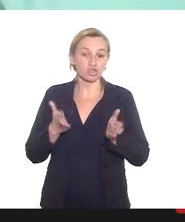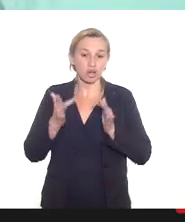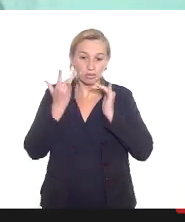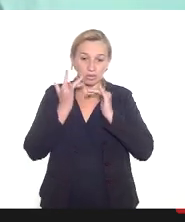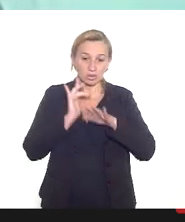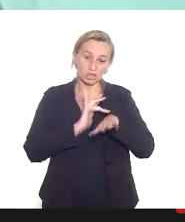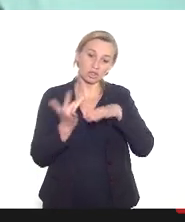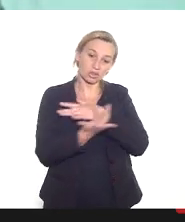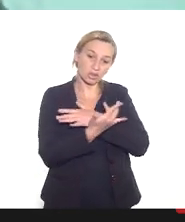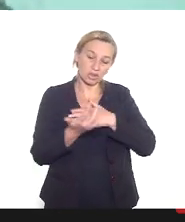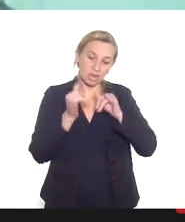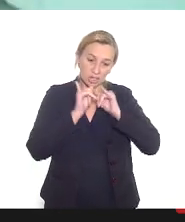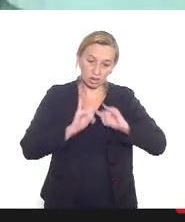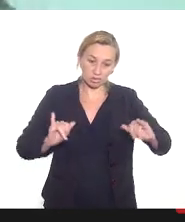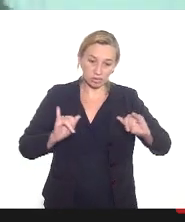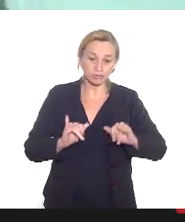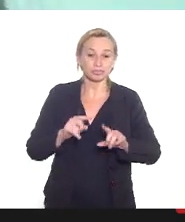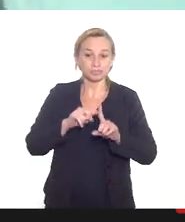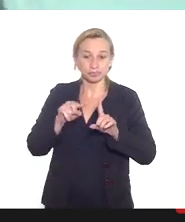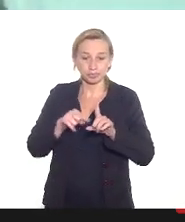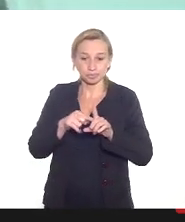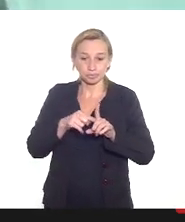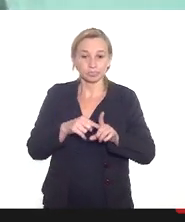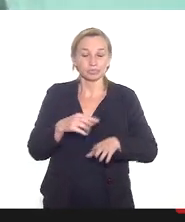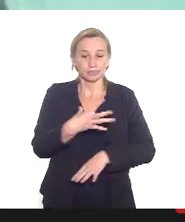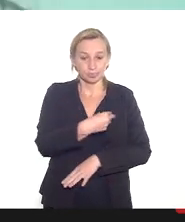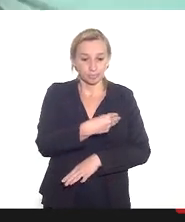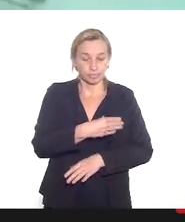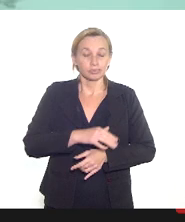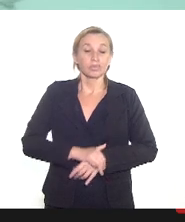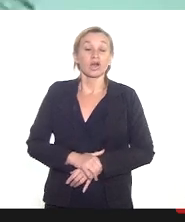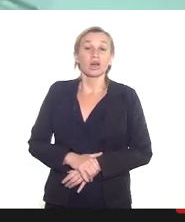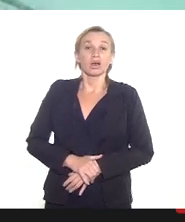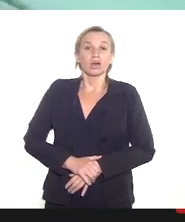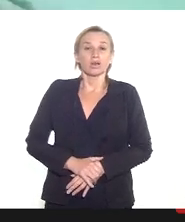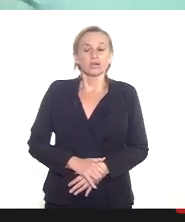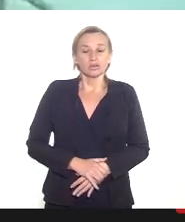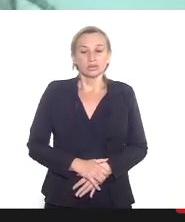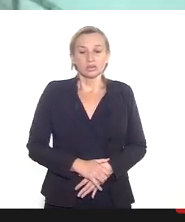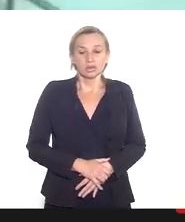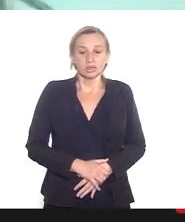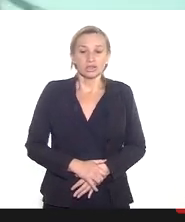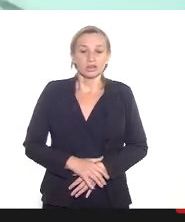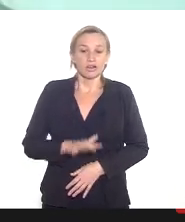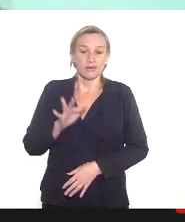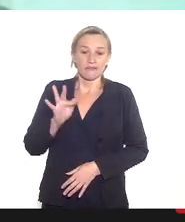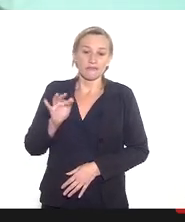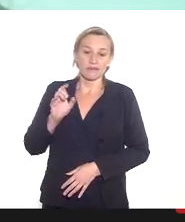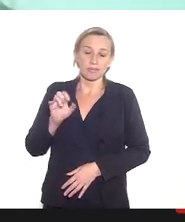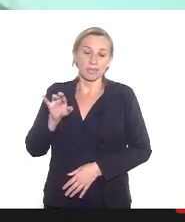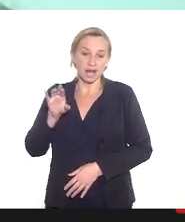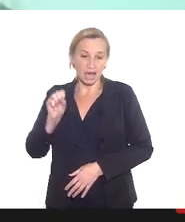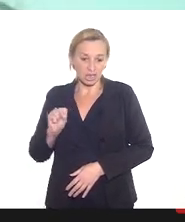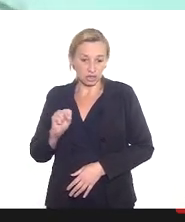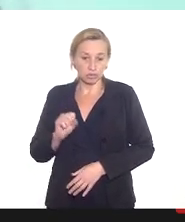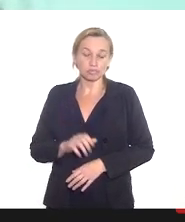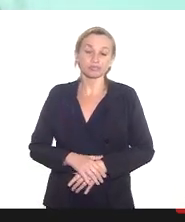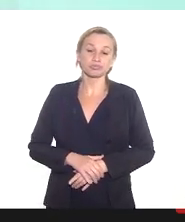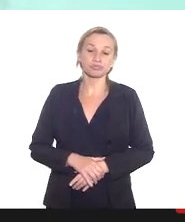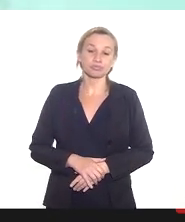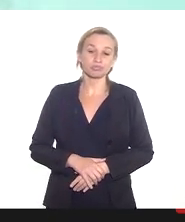para vacinação das lactantes desde que a febrás e a